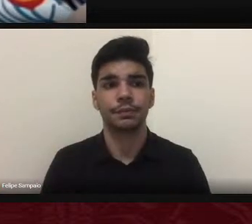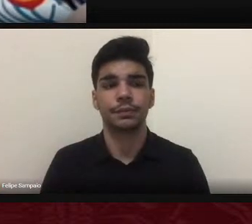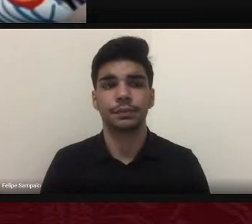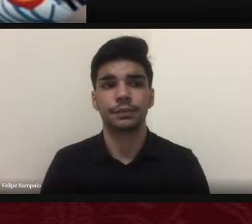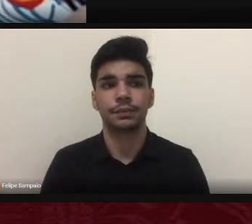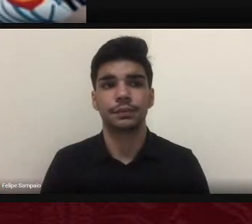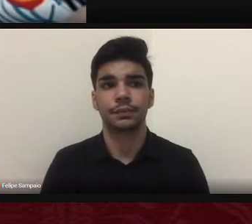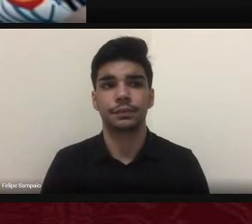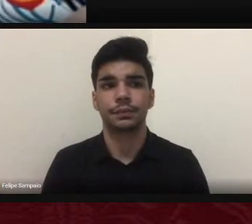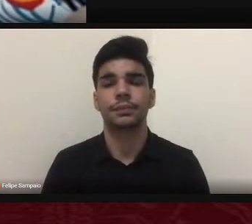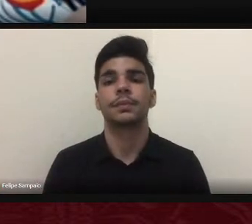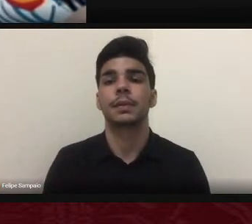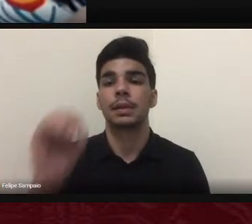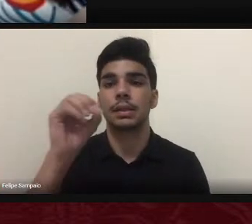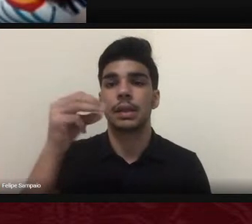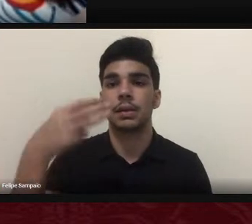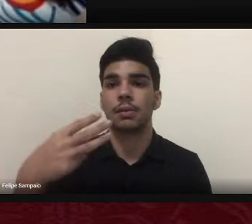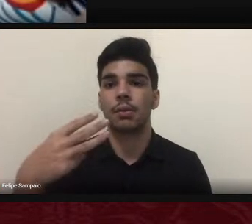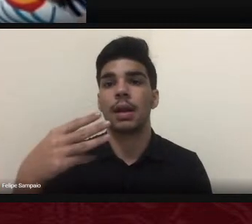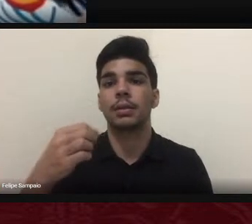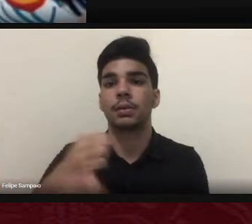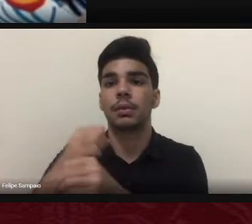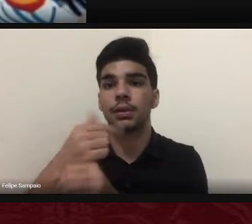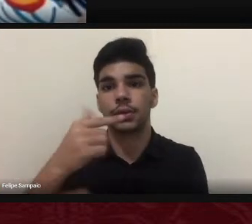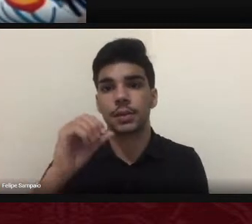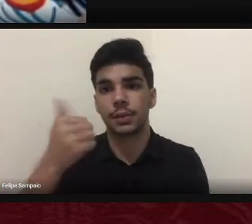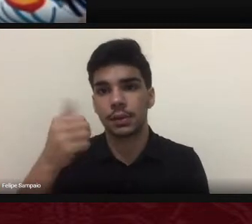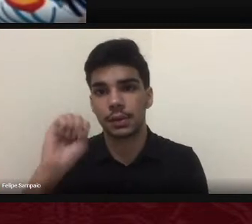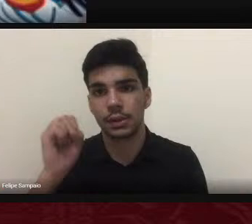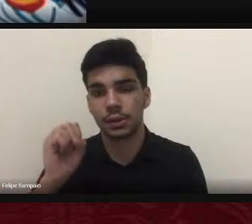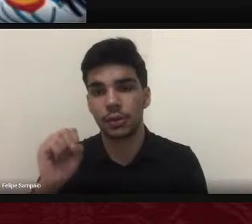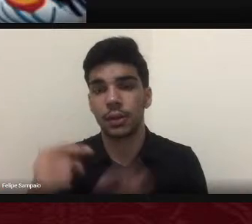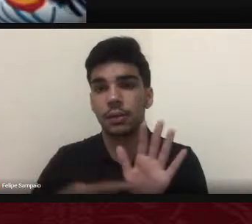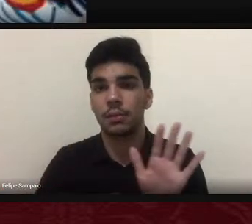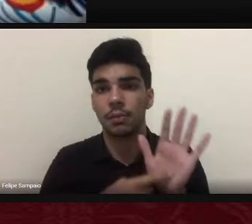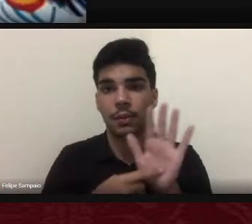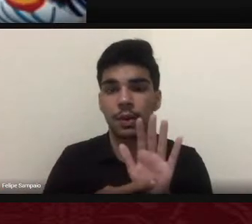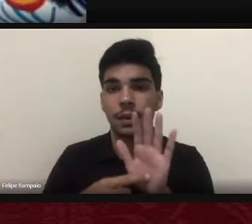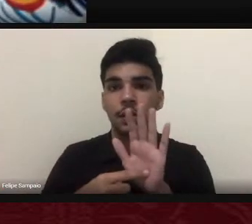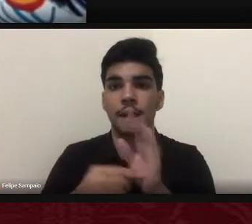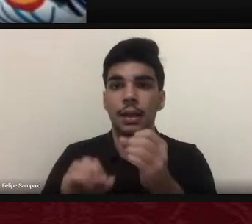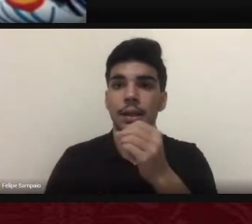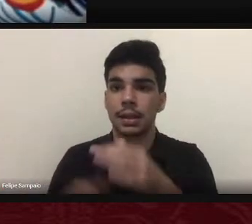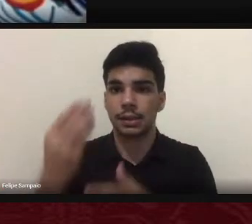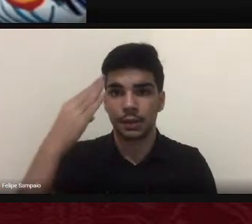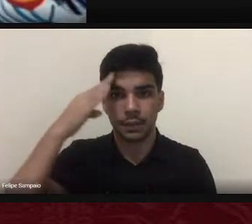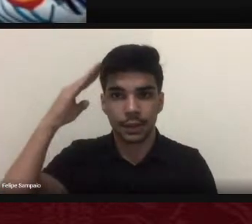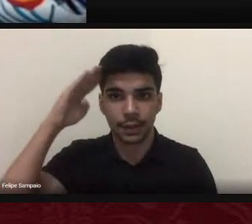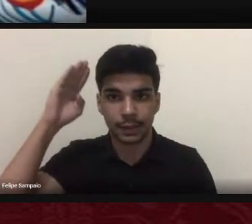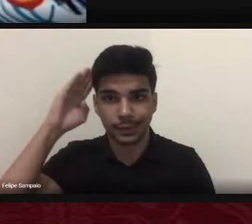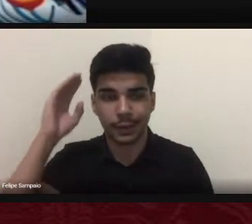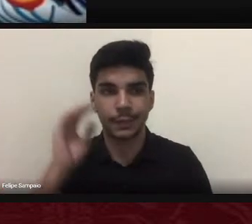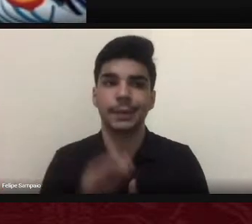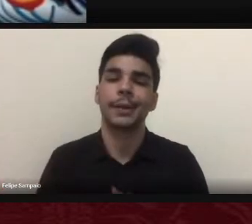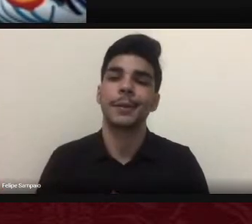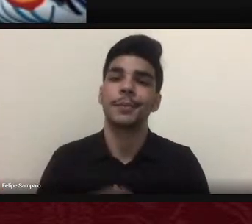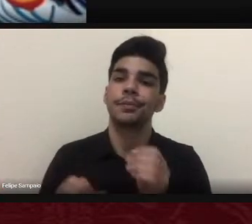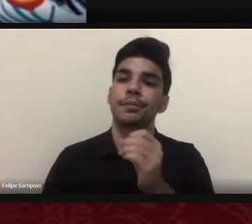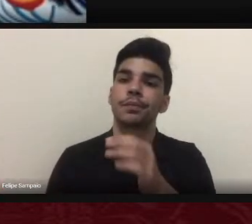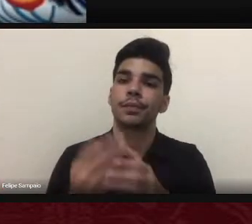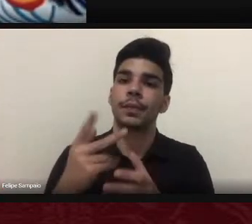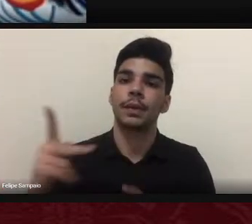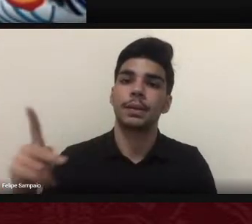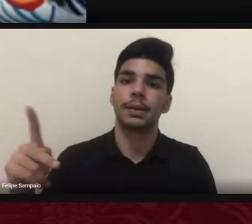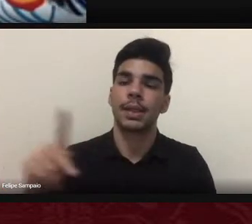04 de 2018 obras acadêmicas é uma obra da professora